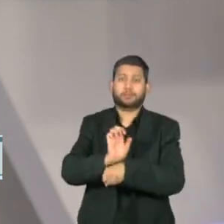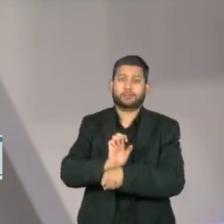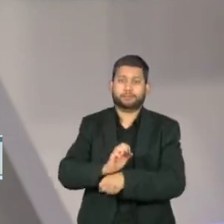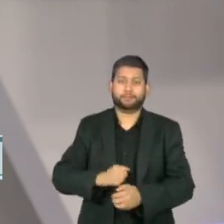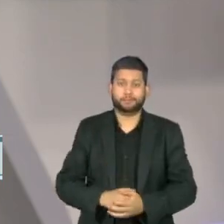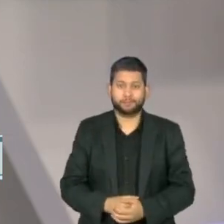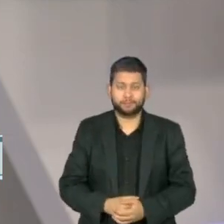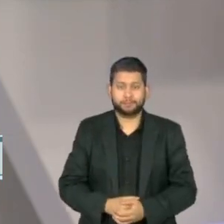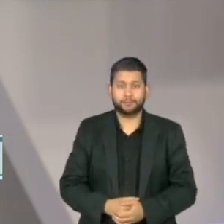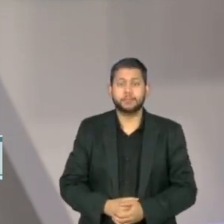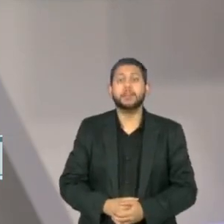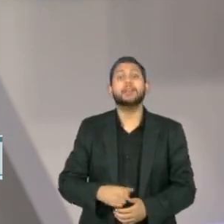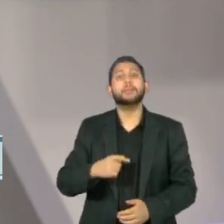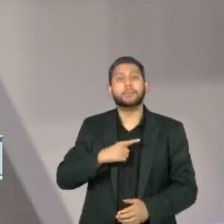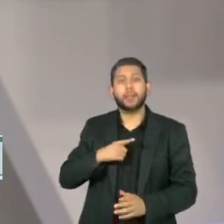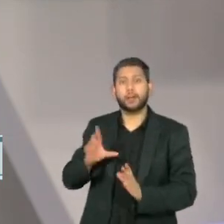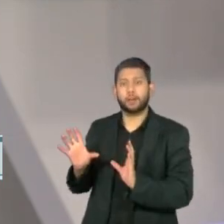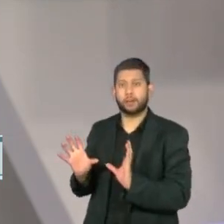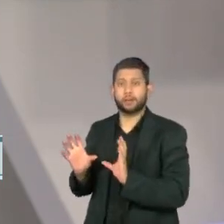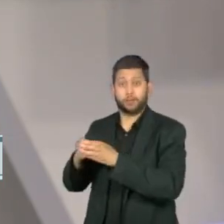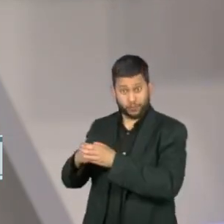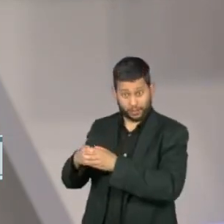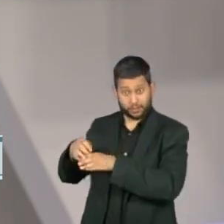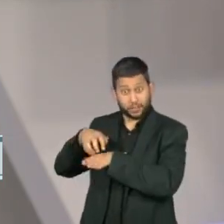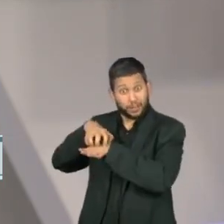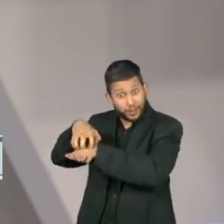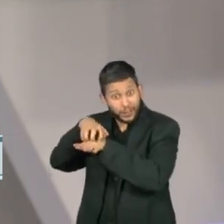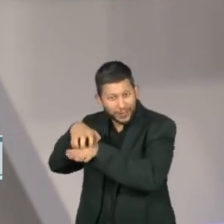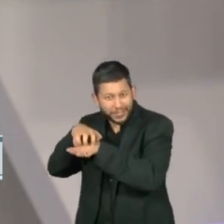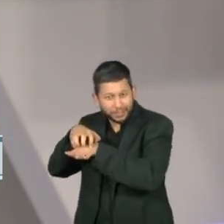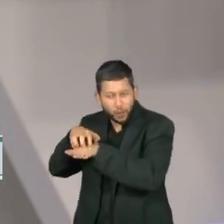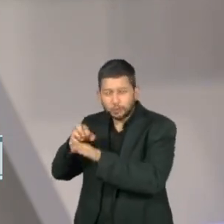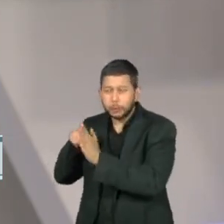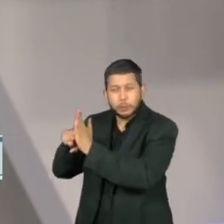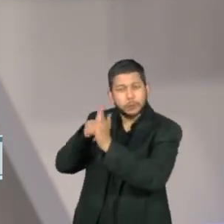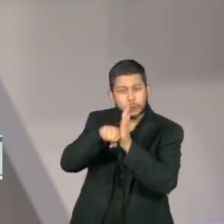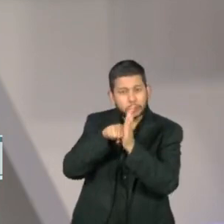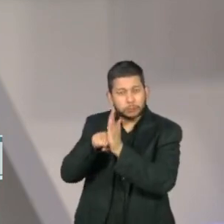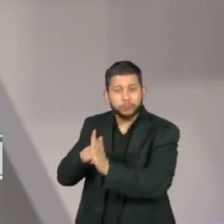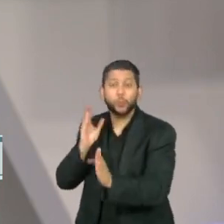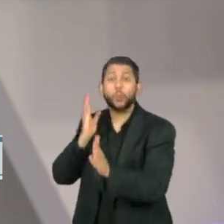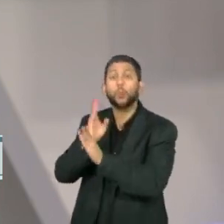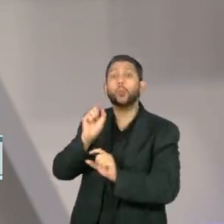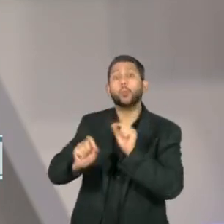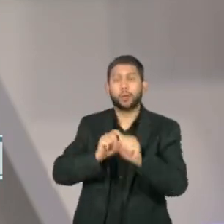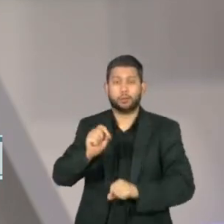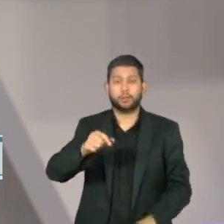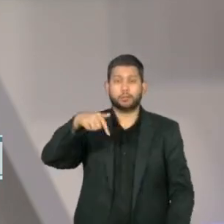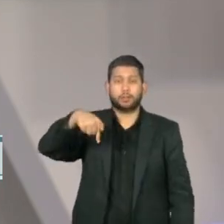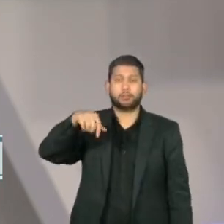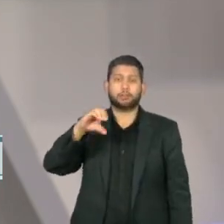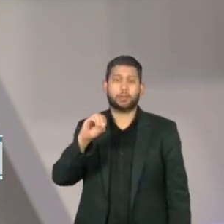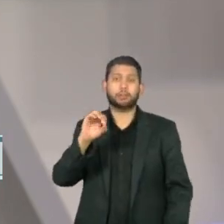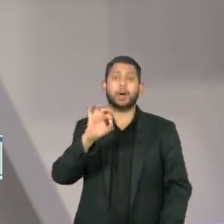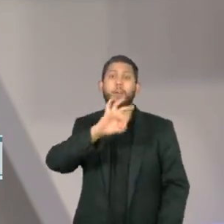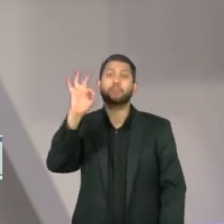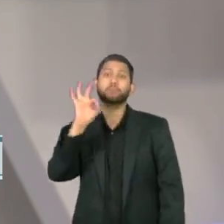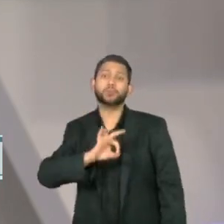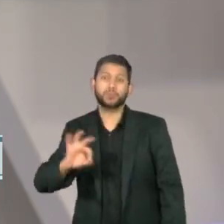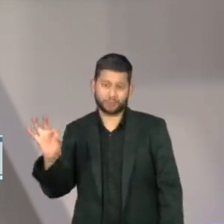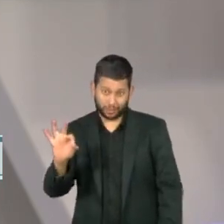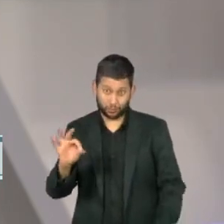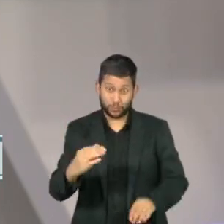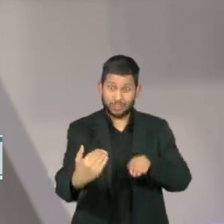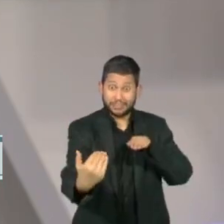Pesquisa da Confederação Nacional do Transporte mostra que mais de 70% das estradas administradas pelo poder